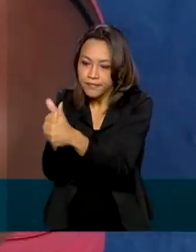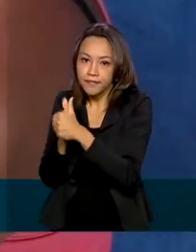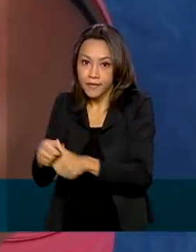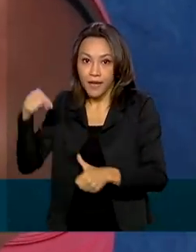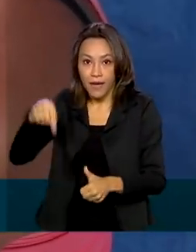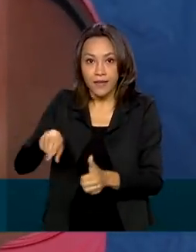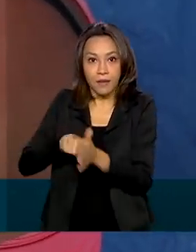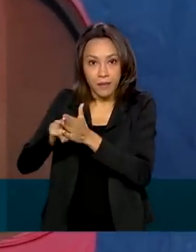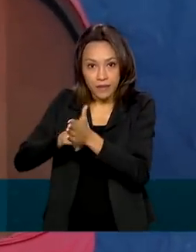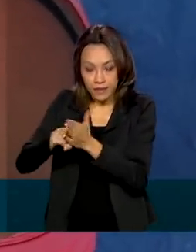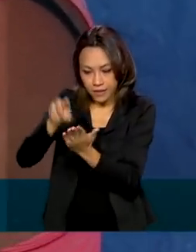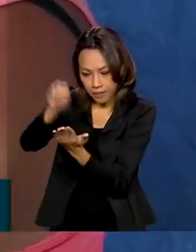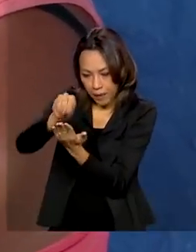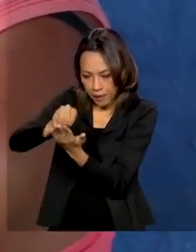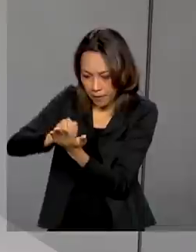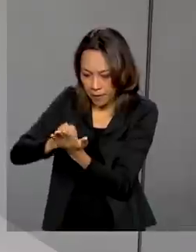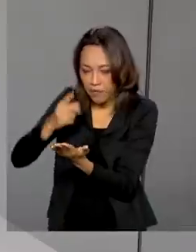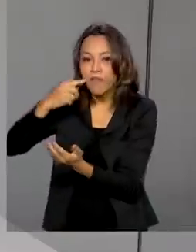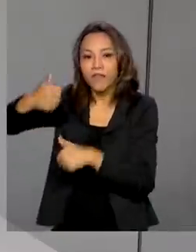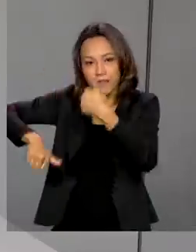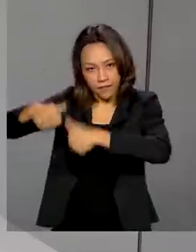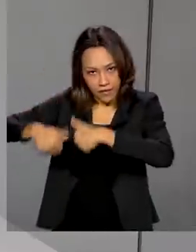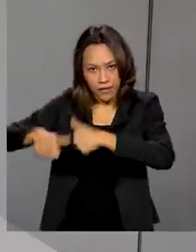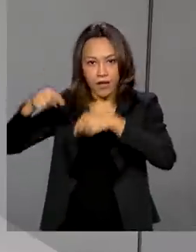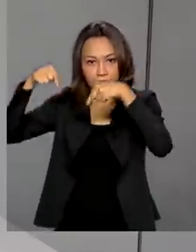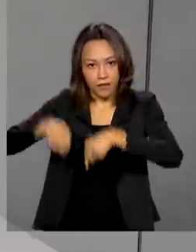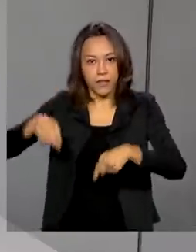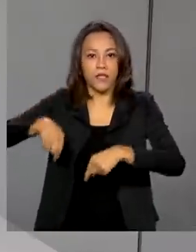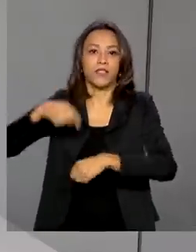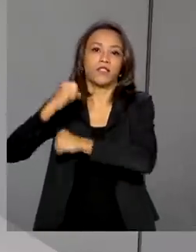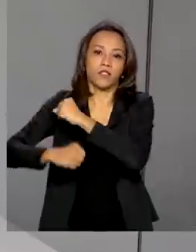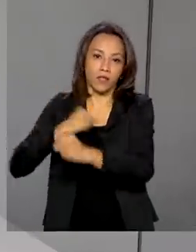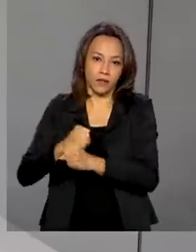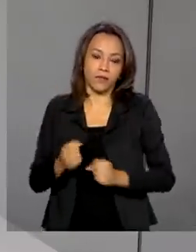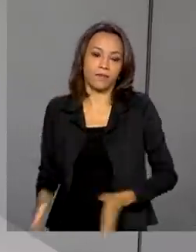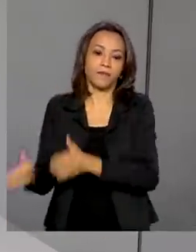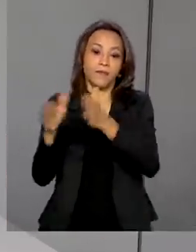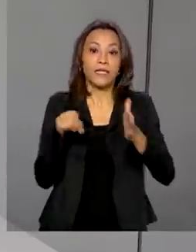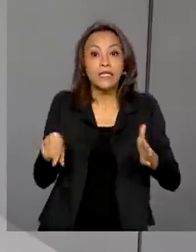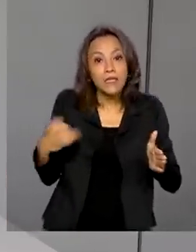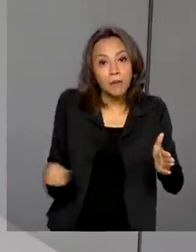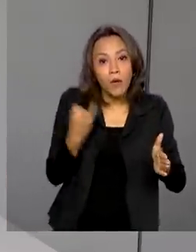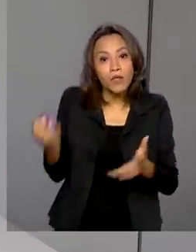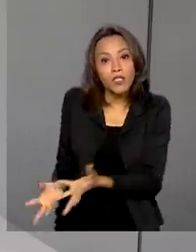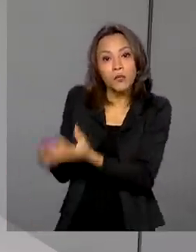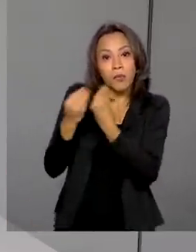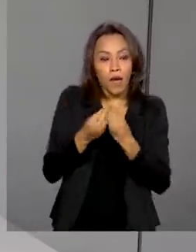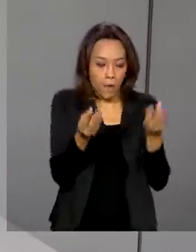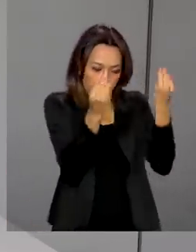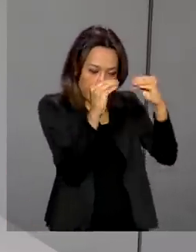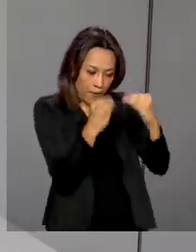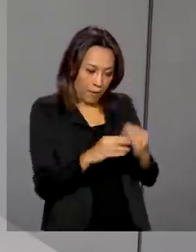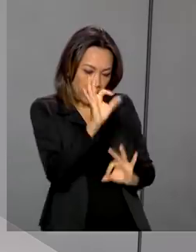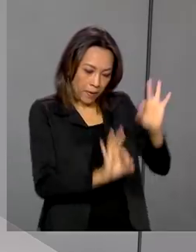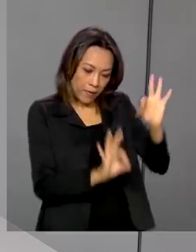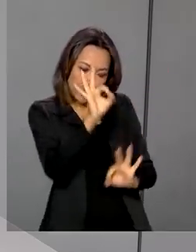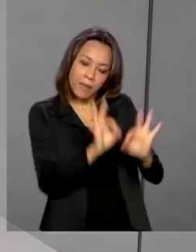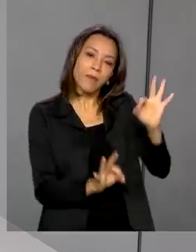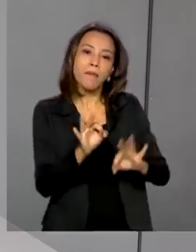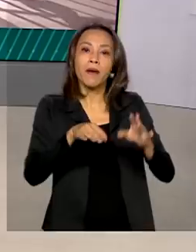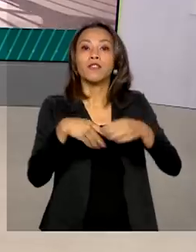serão analisados este ano. Serão essenciais para a reformulação de políticas públicas para promover a saúde das crianças